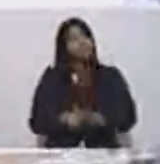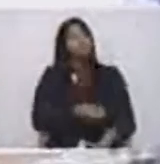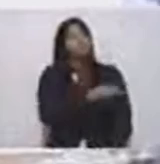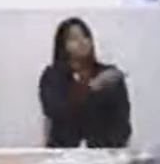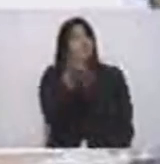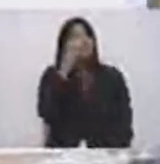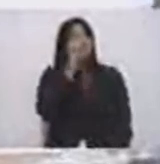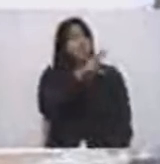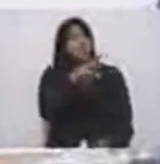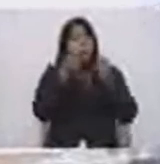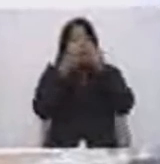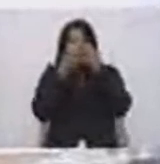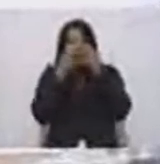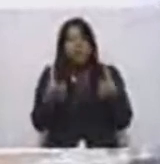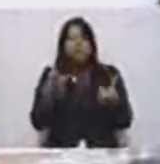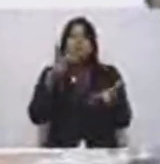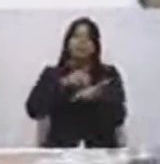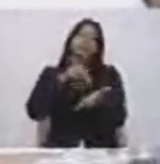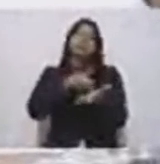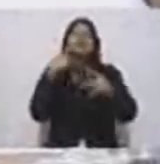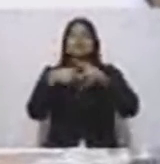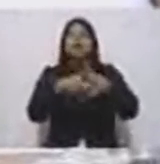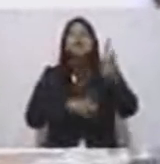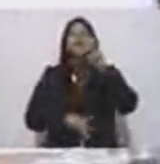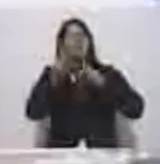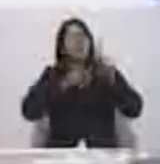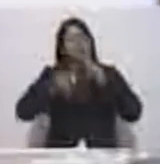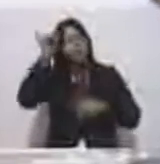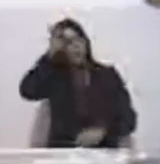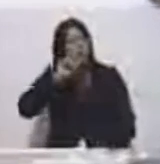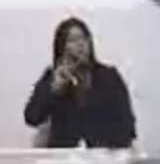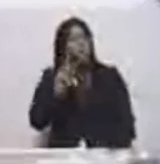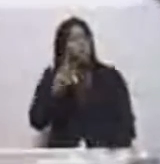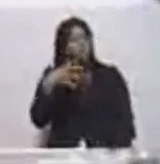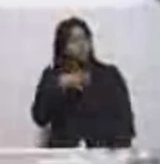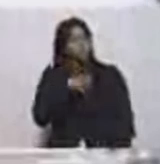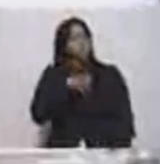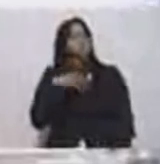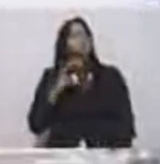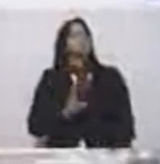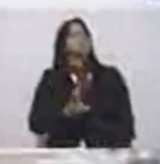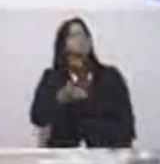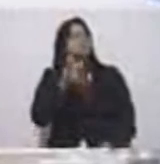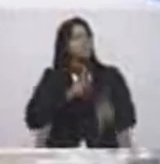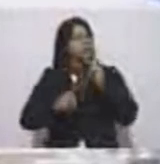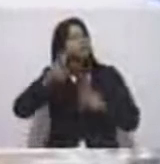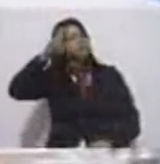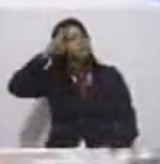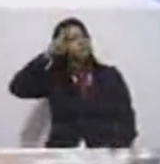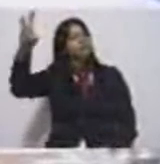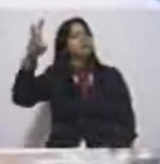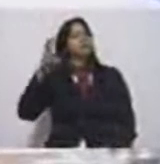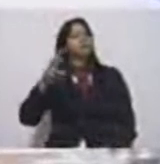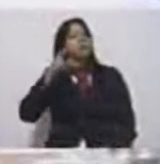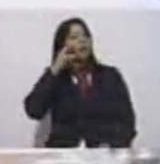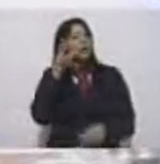agora e se abra os olhos, o povo realmente é sensível àquilo que acontece em volta de si.